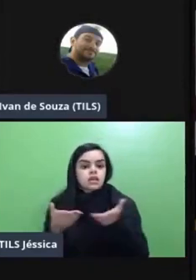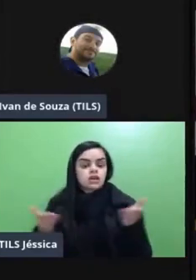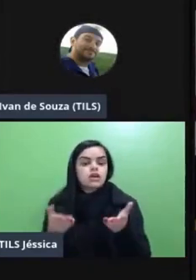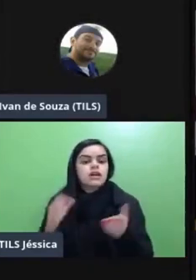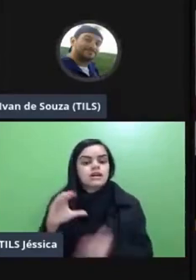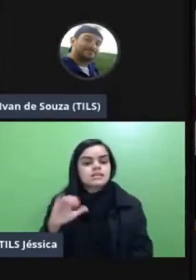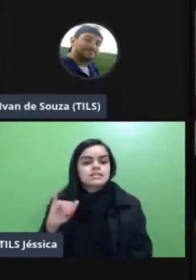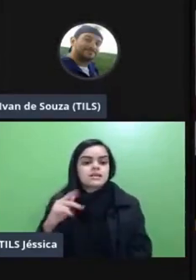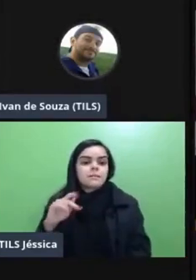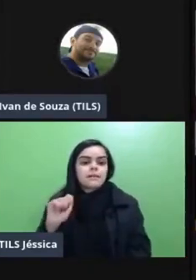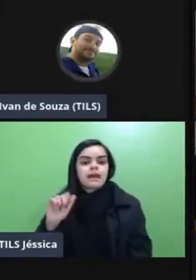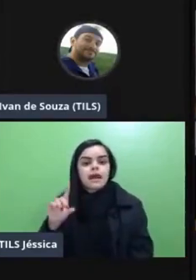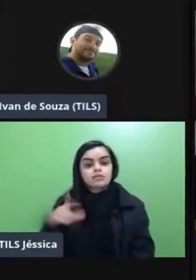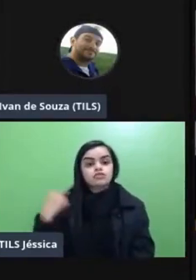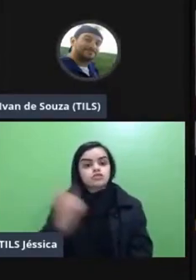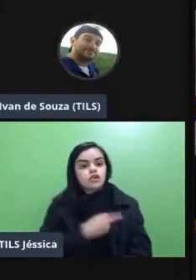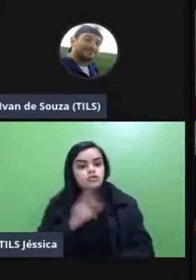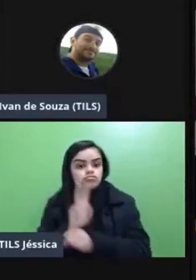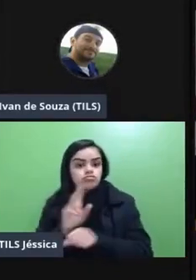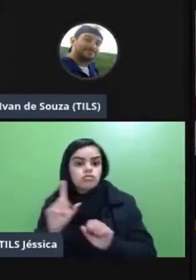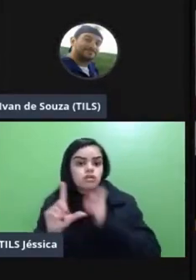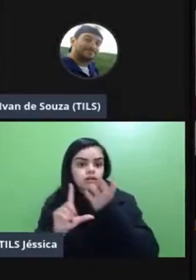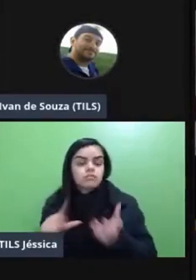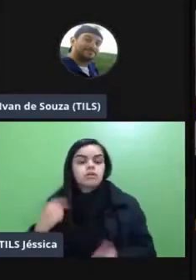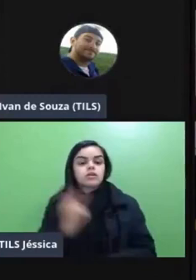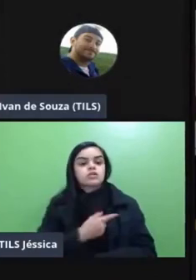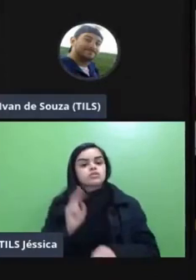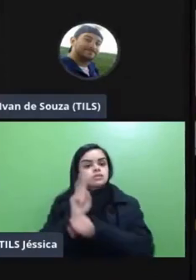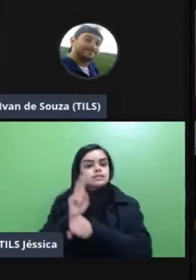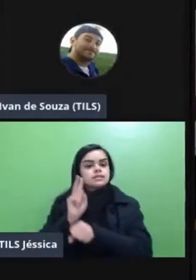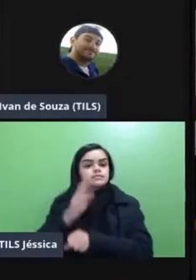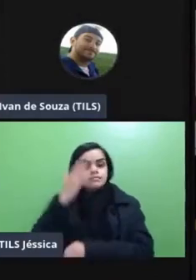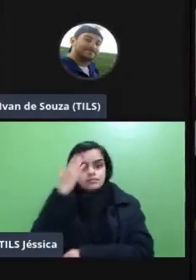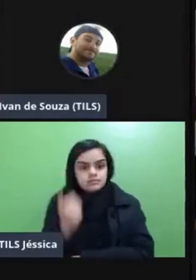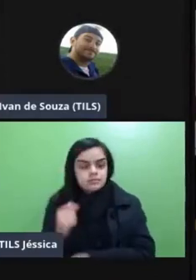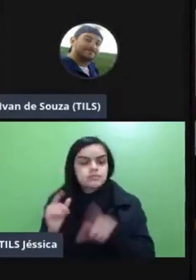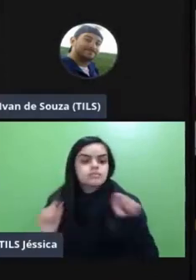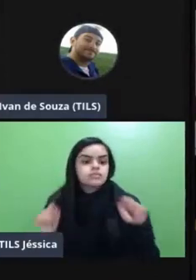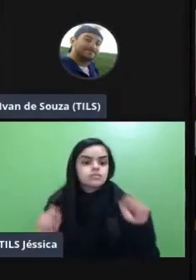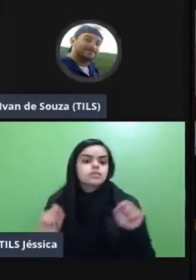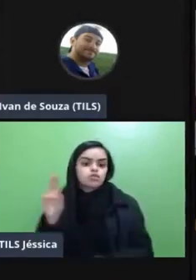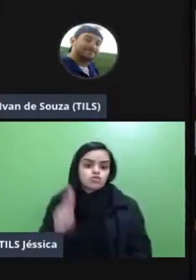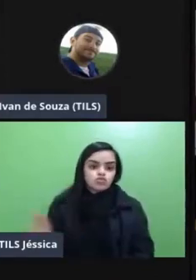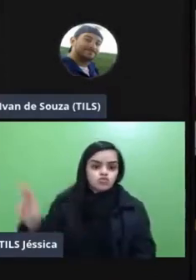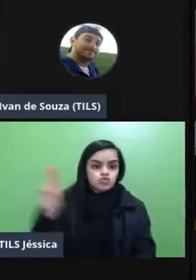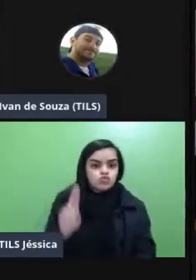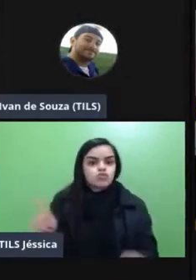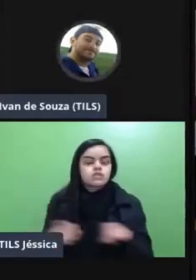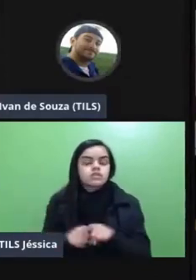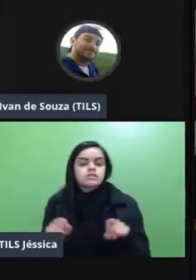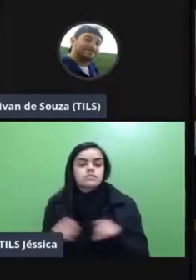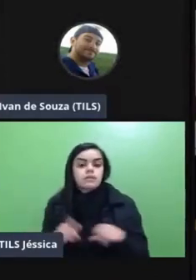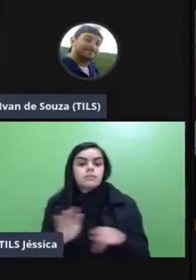nós cuidamos né a plataforma que nós cuidamos mas sabemos que muitos docentes é utilizam e optam pelo Teams